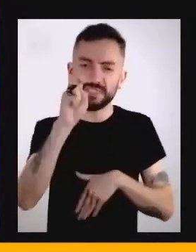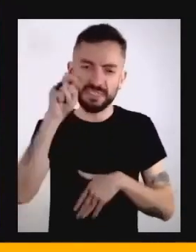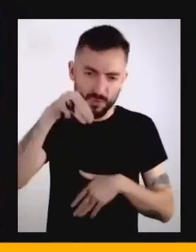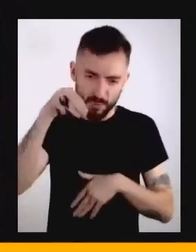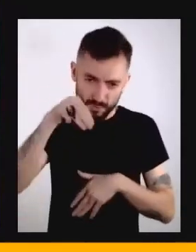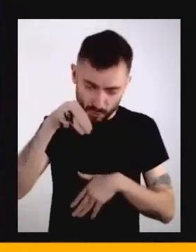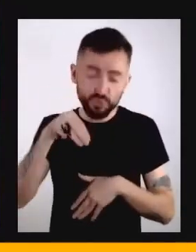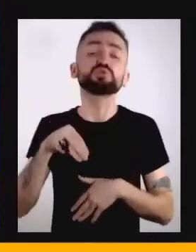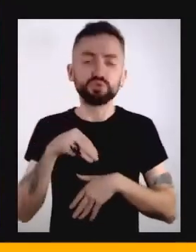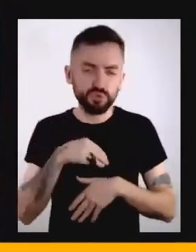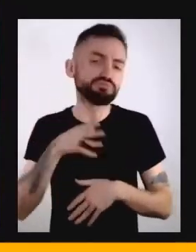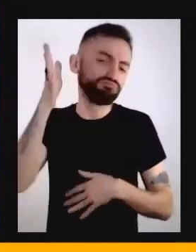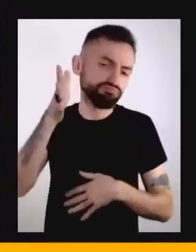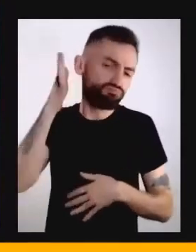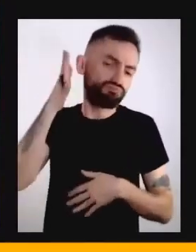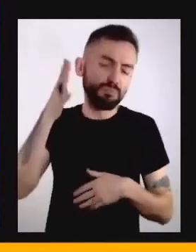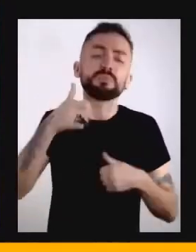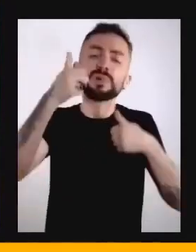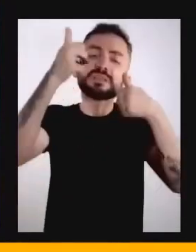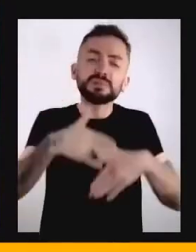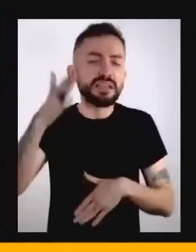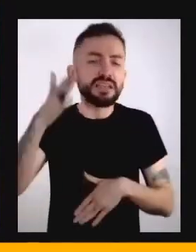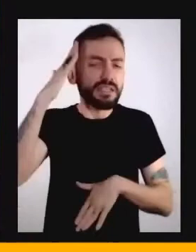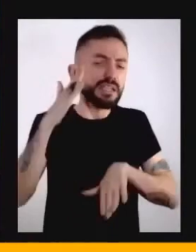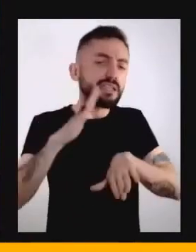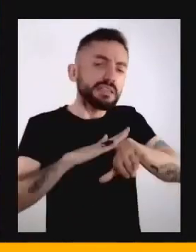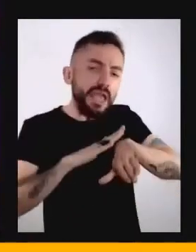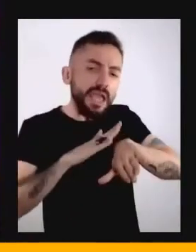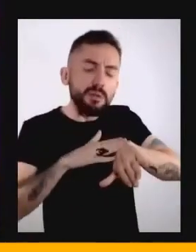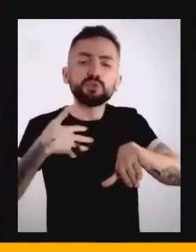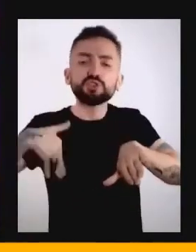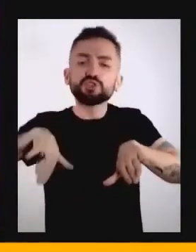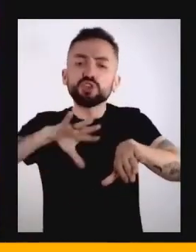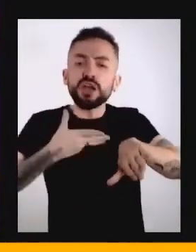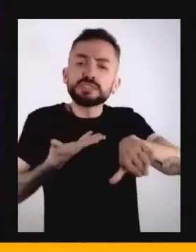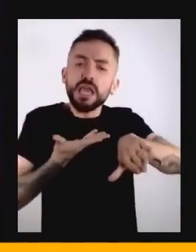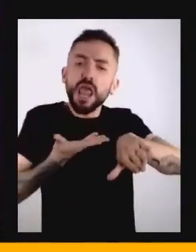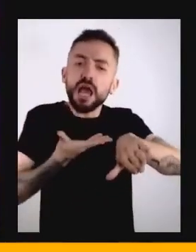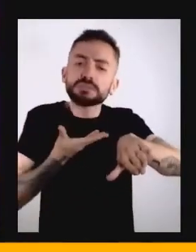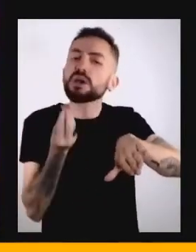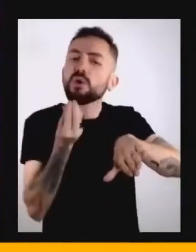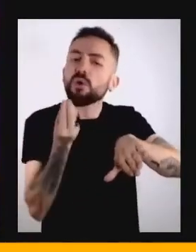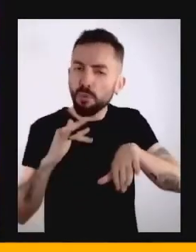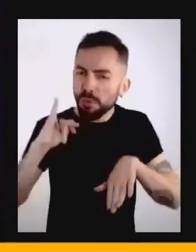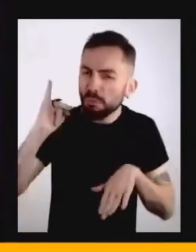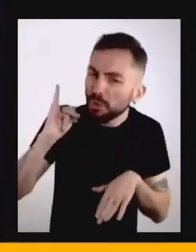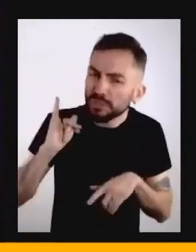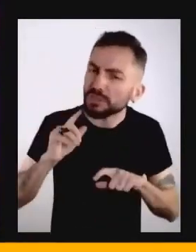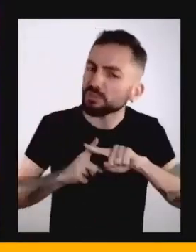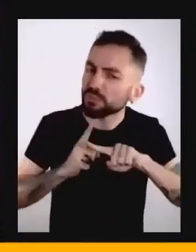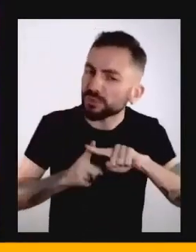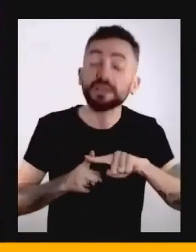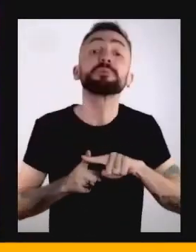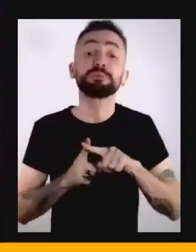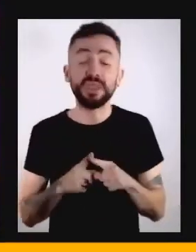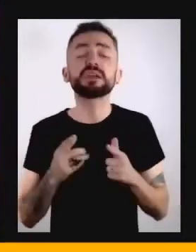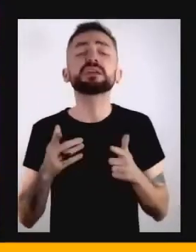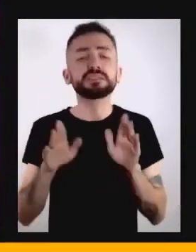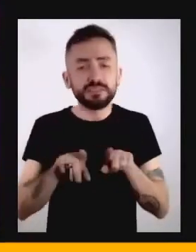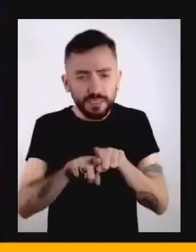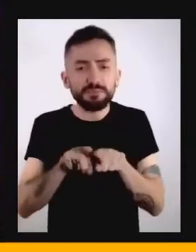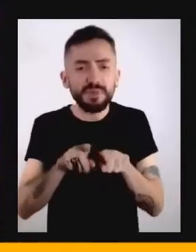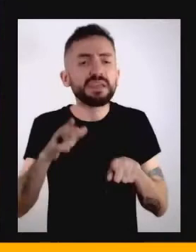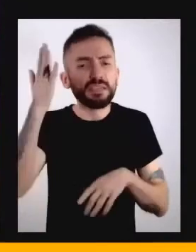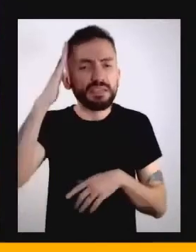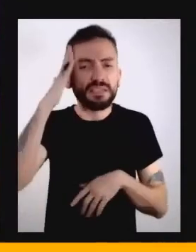qual é a nossa relação com o tempo e por que é importa a gente falar sobre tudo isso. Você vai entender por aqui por que essa sua percepção de não ter